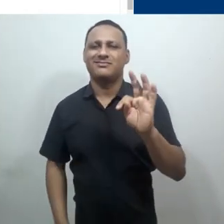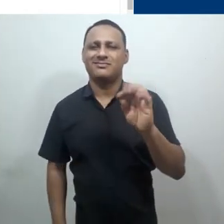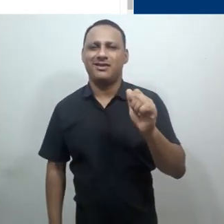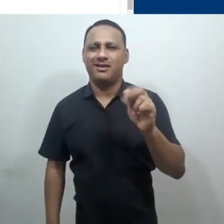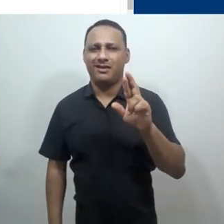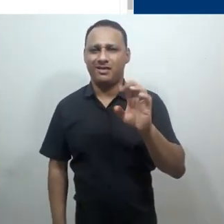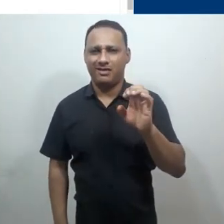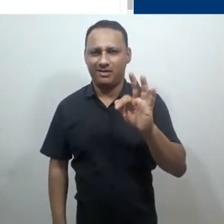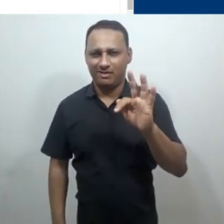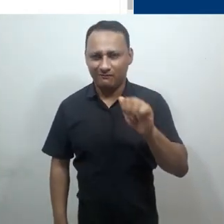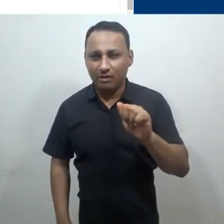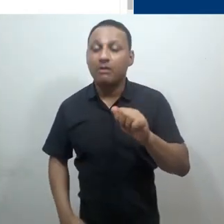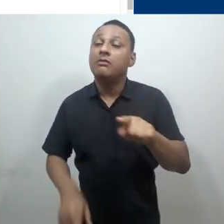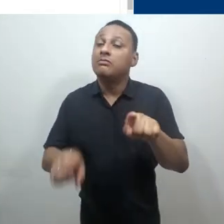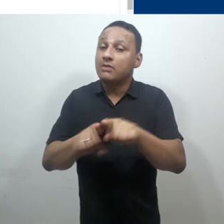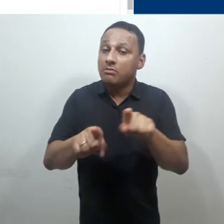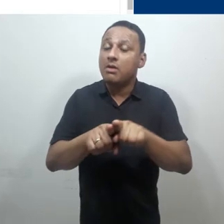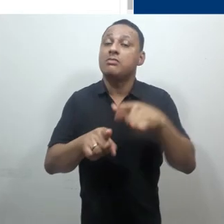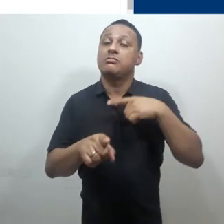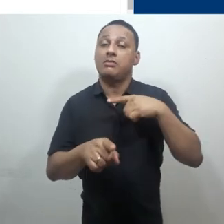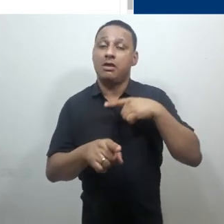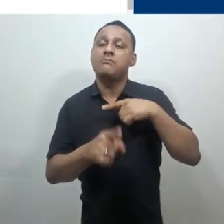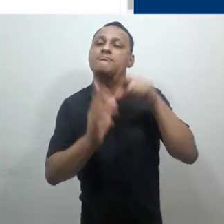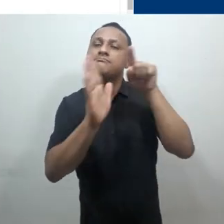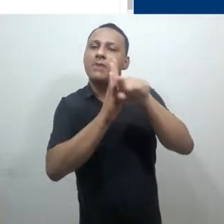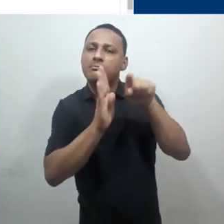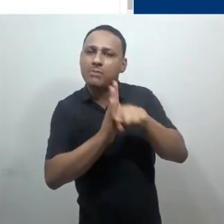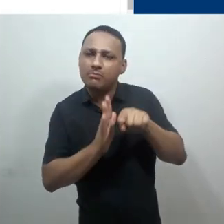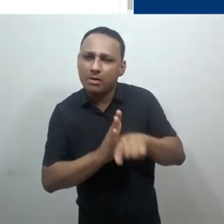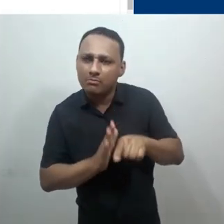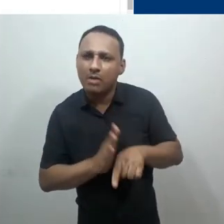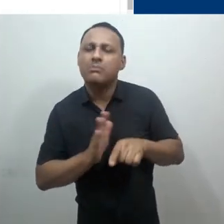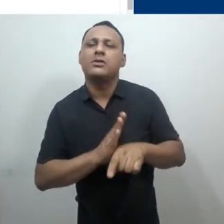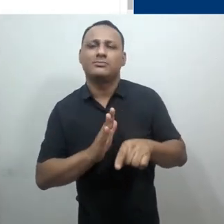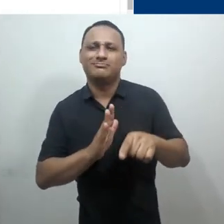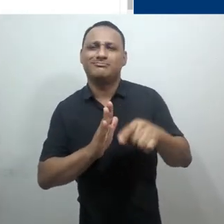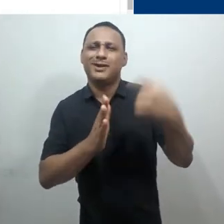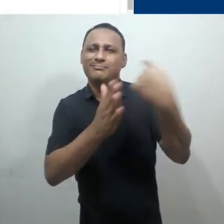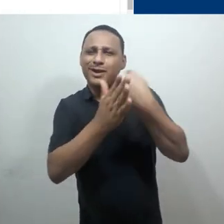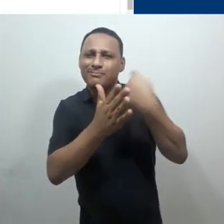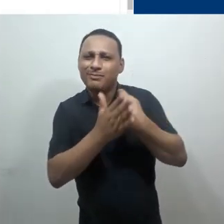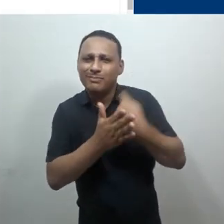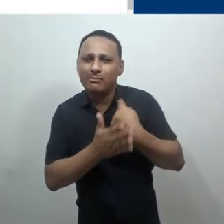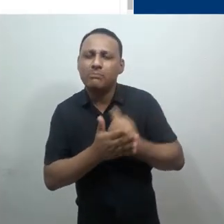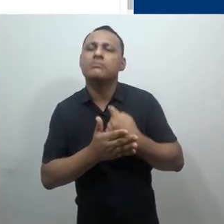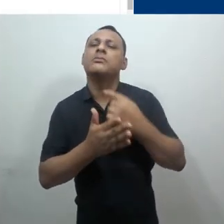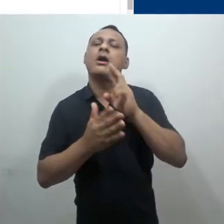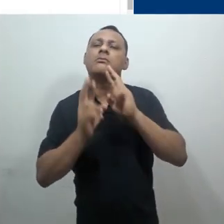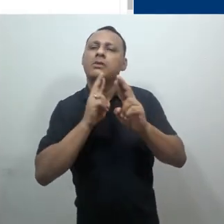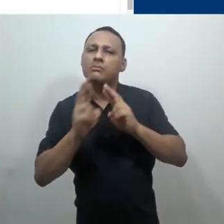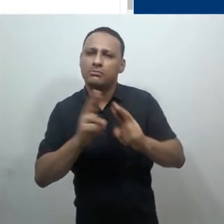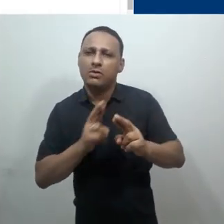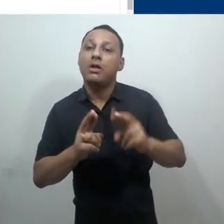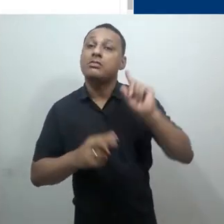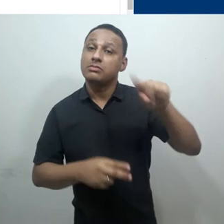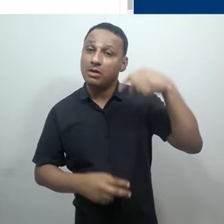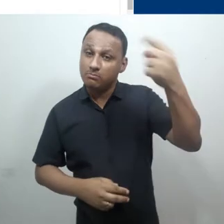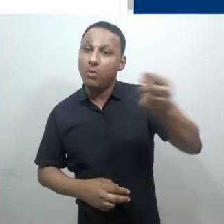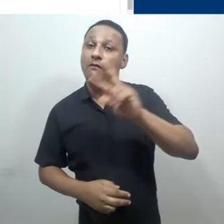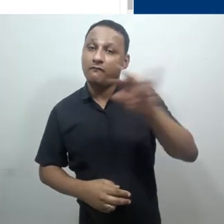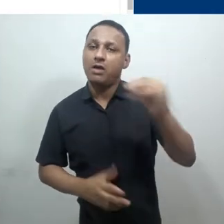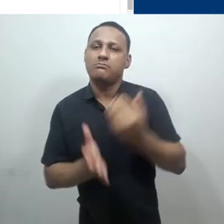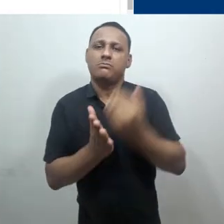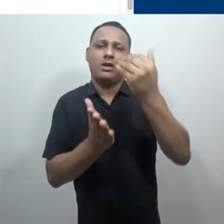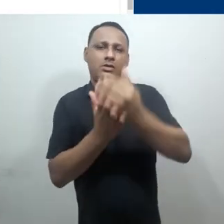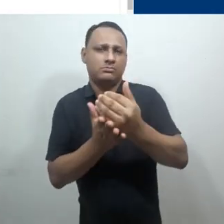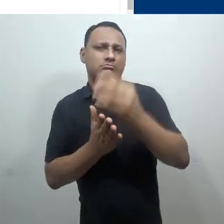tipo tarefa e a atividade do tipo questionário. Ambas serão explicadas com maiores